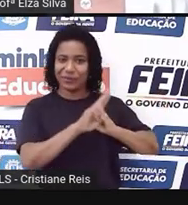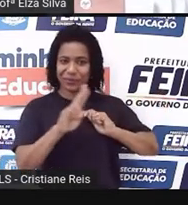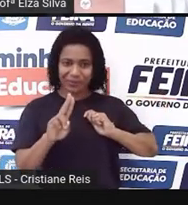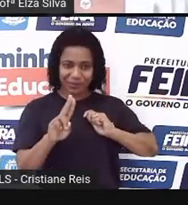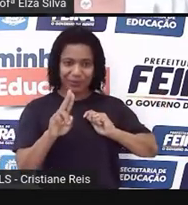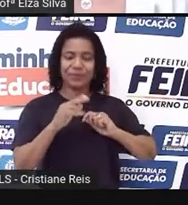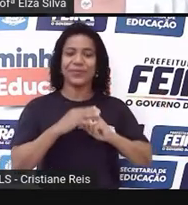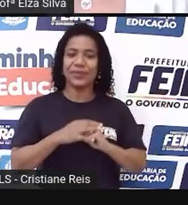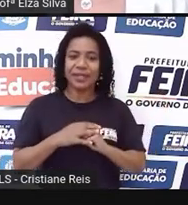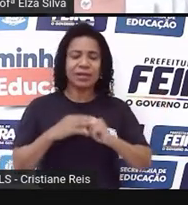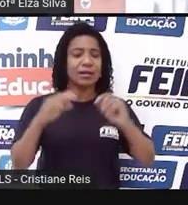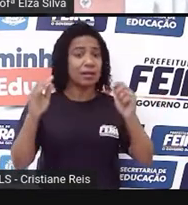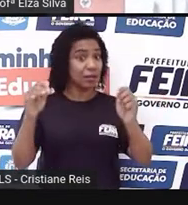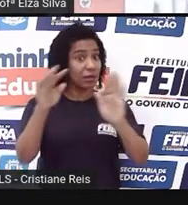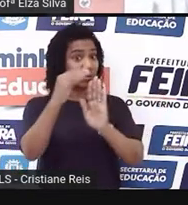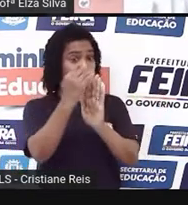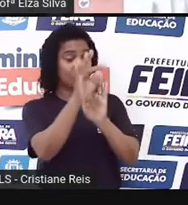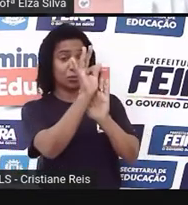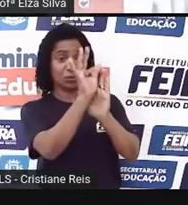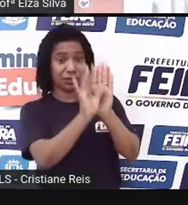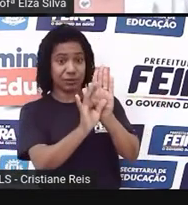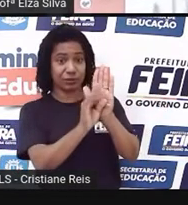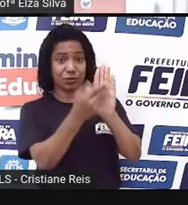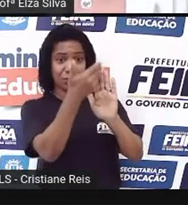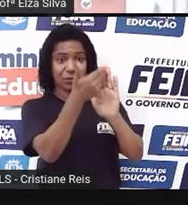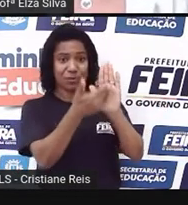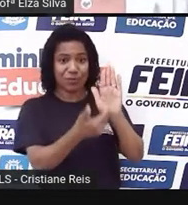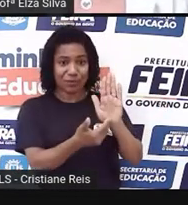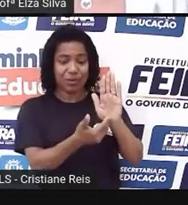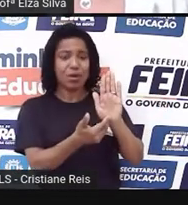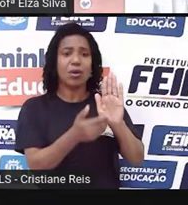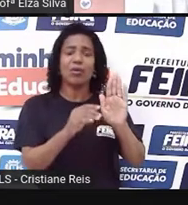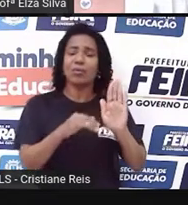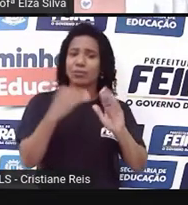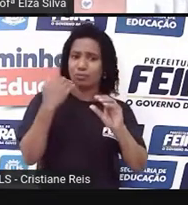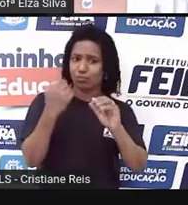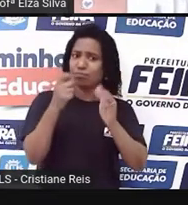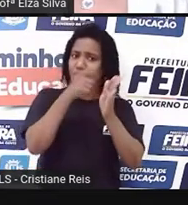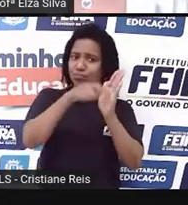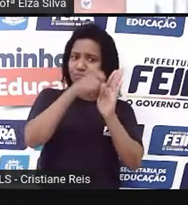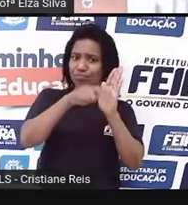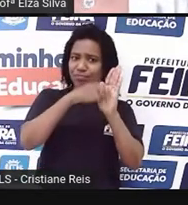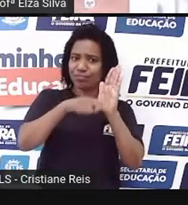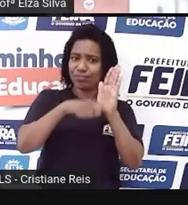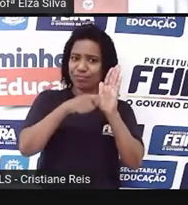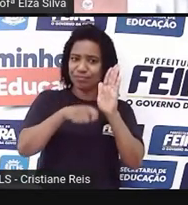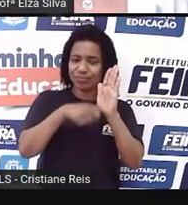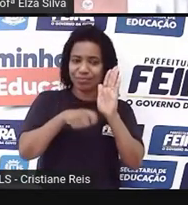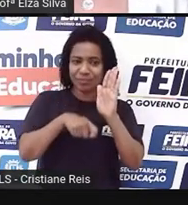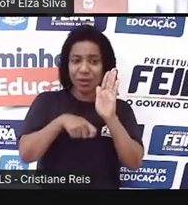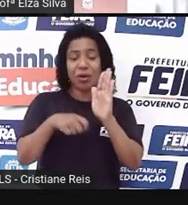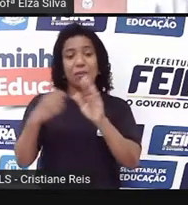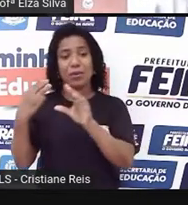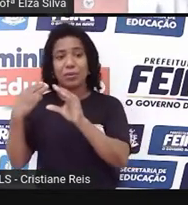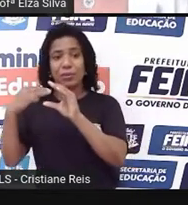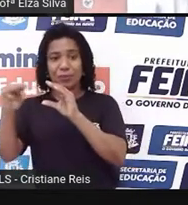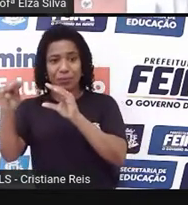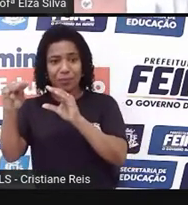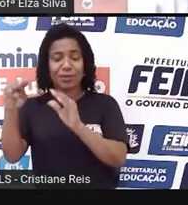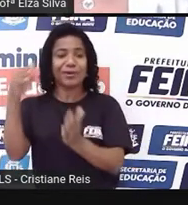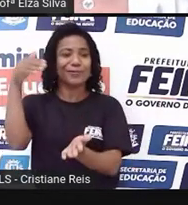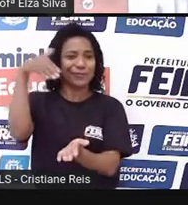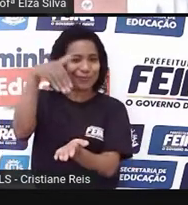quer comunicar. Após o corpo do texto, você escreve uma mensagem de despedida